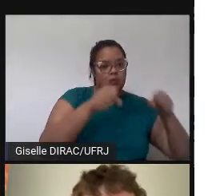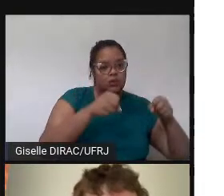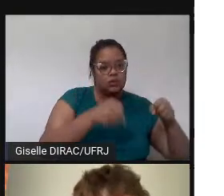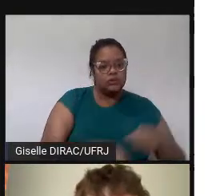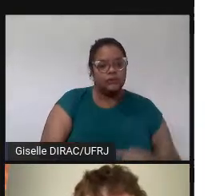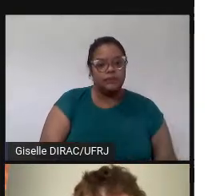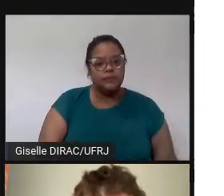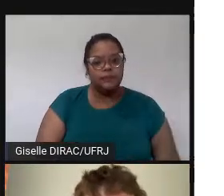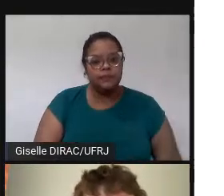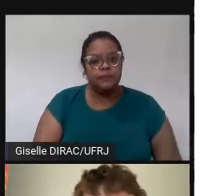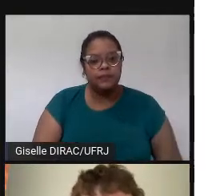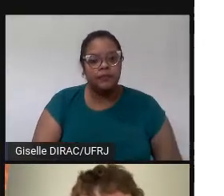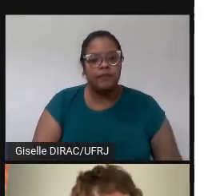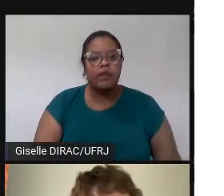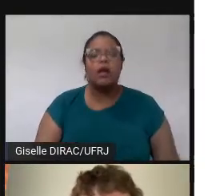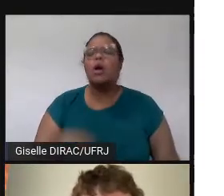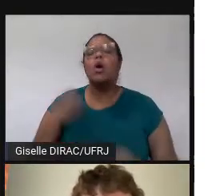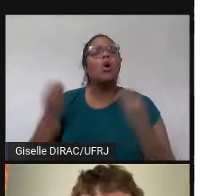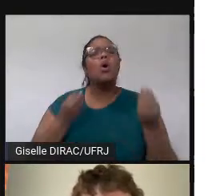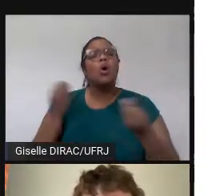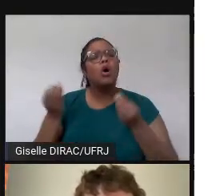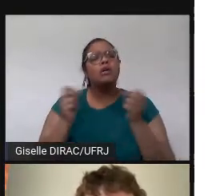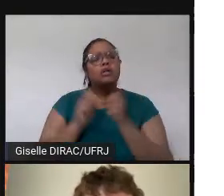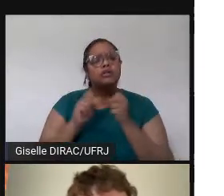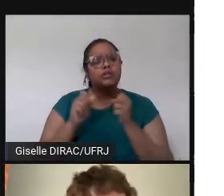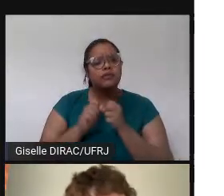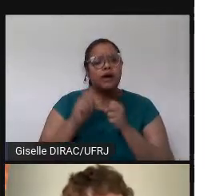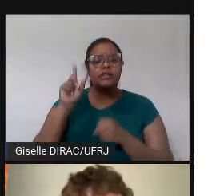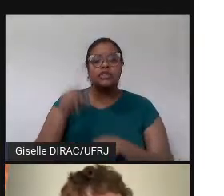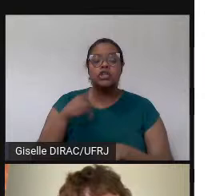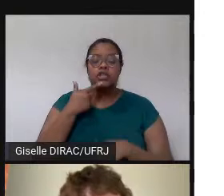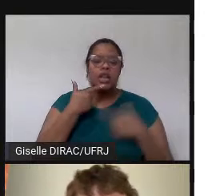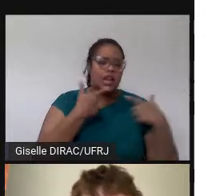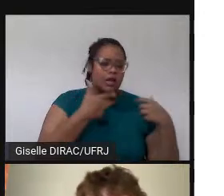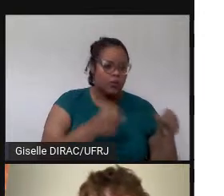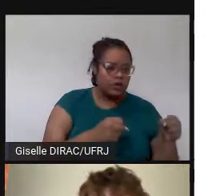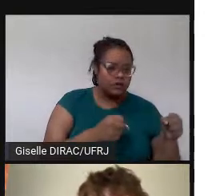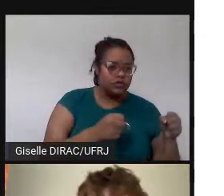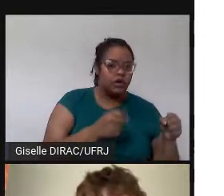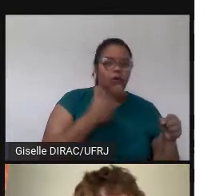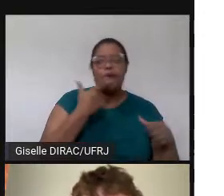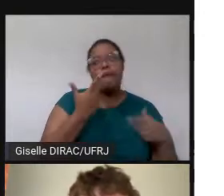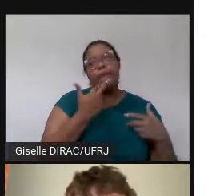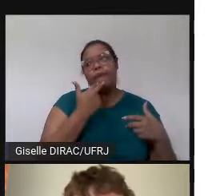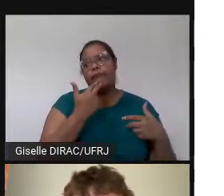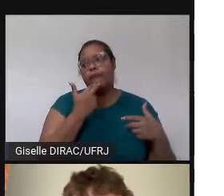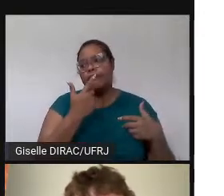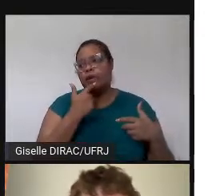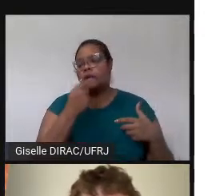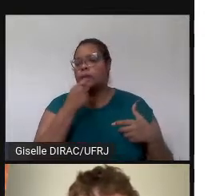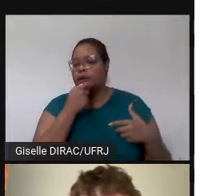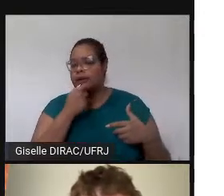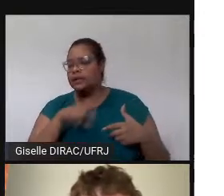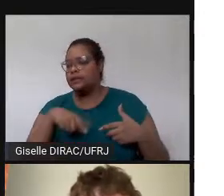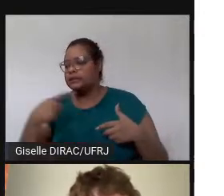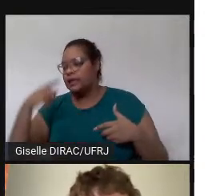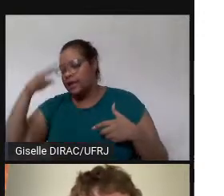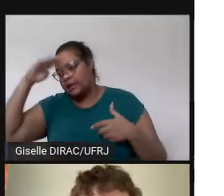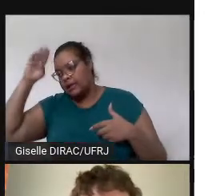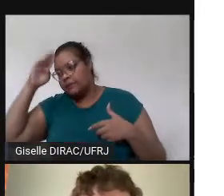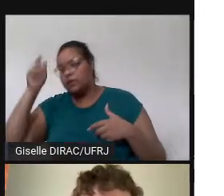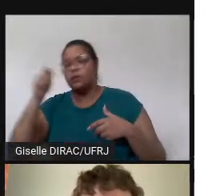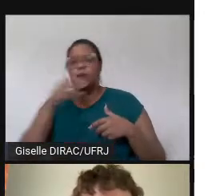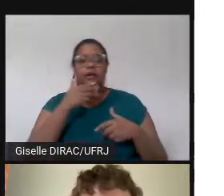E aí, como nós fazemos isso? Claro que não existe um inglês para a linguística, um inglês acadêmico, e um inglês mais geral,